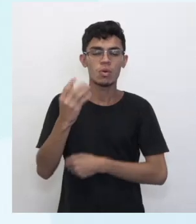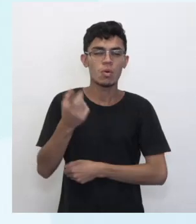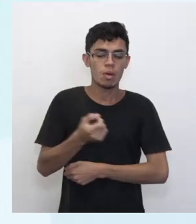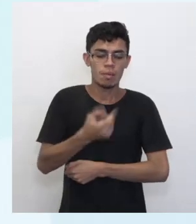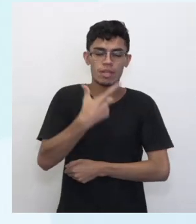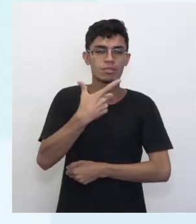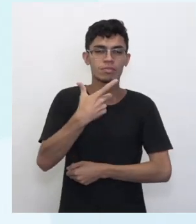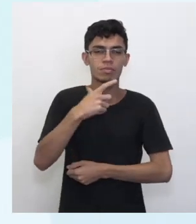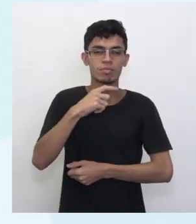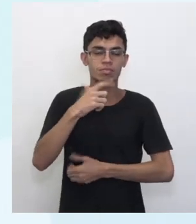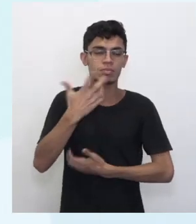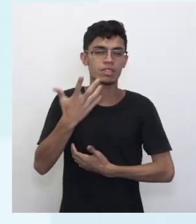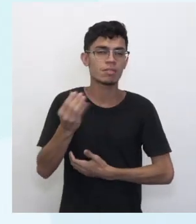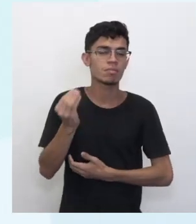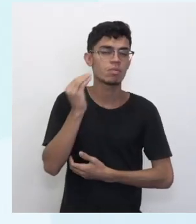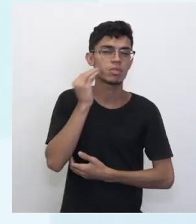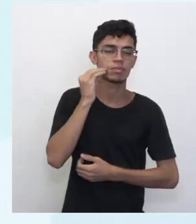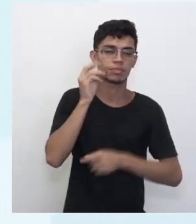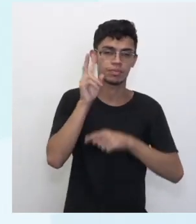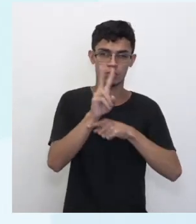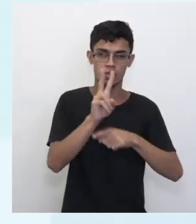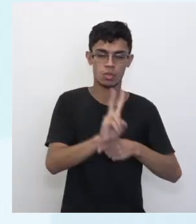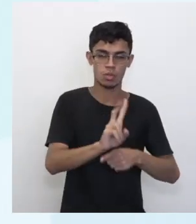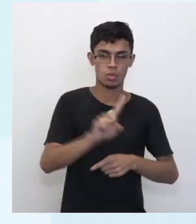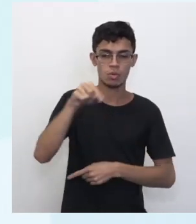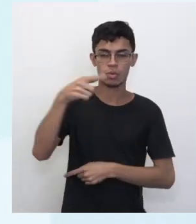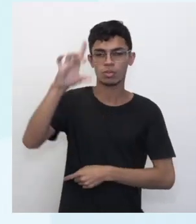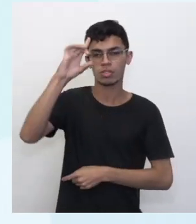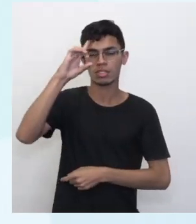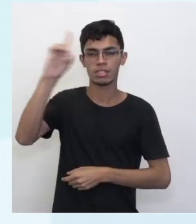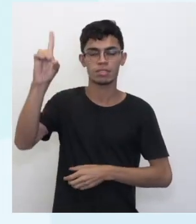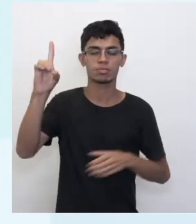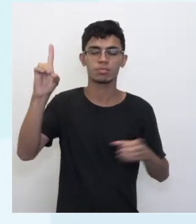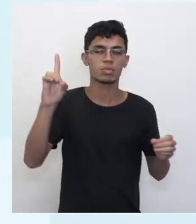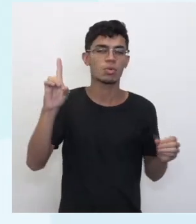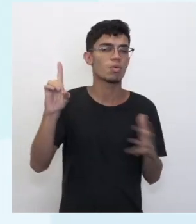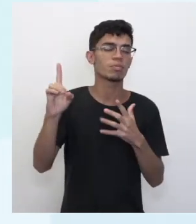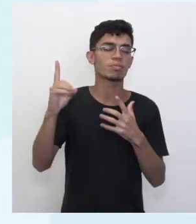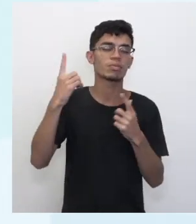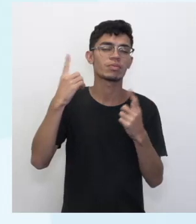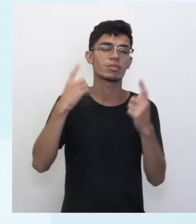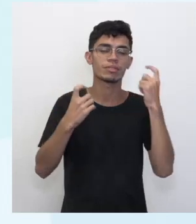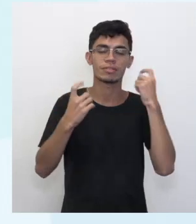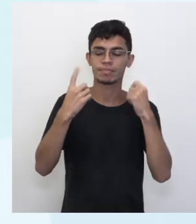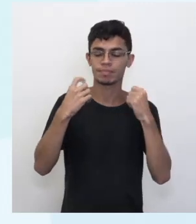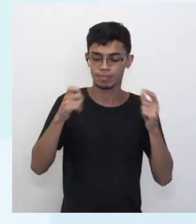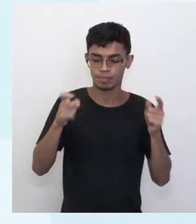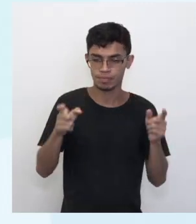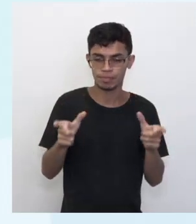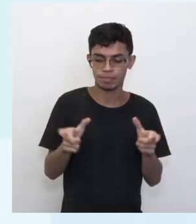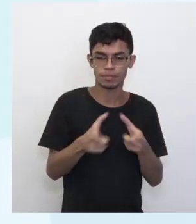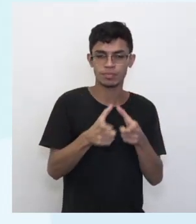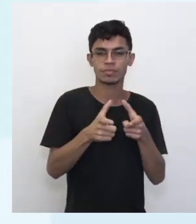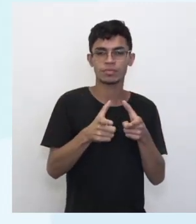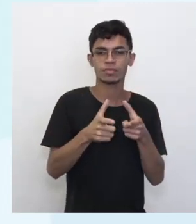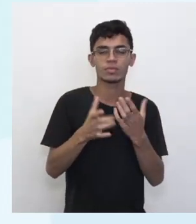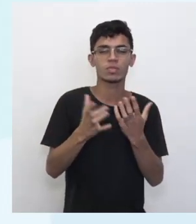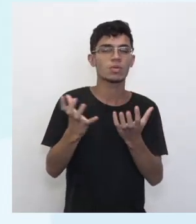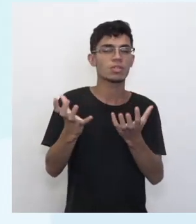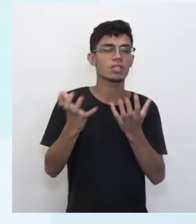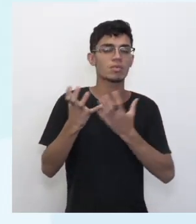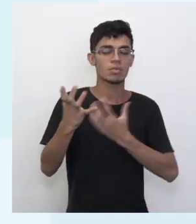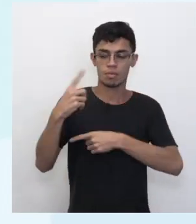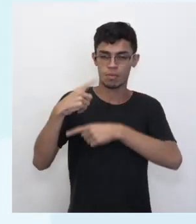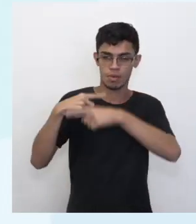Tudo voltava a ser novo no outro dia, sem muita preocupação. É que a gente quer crescer.